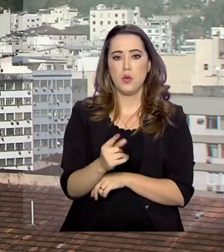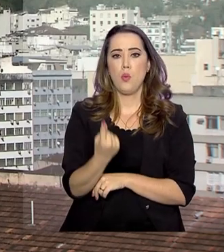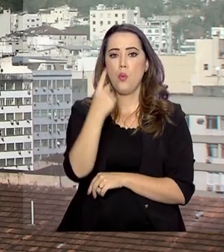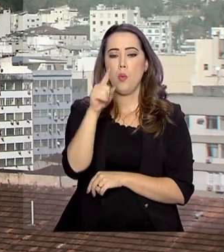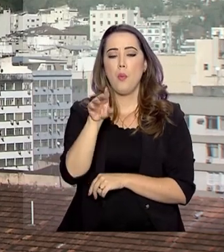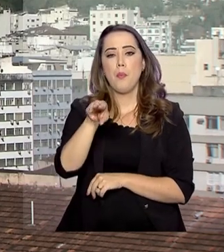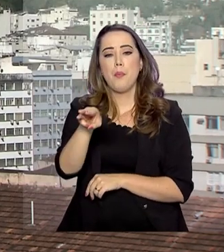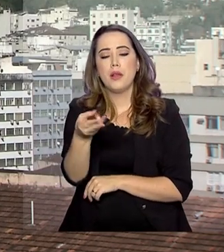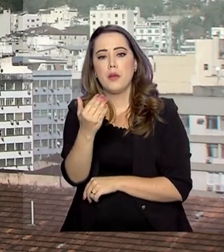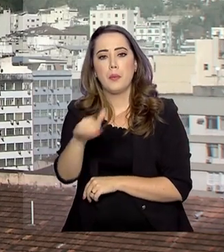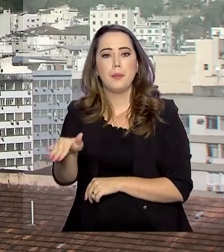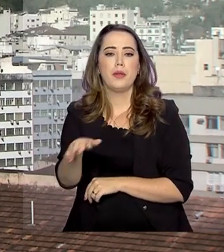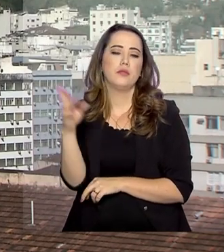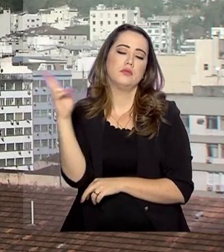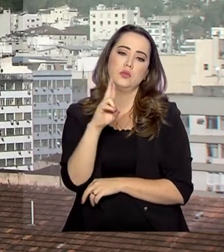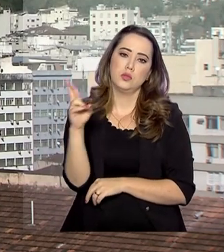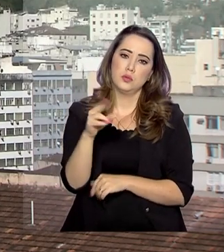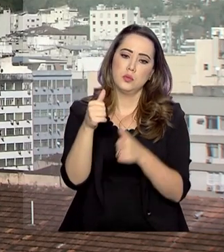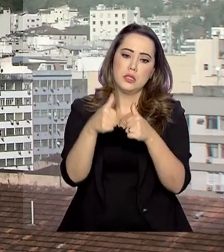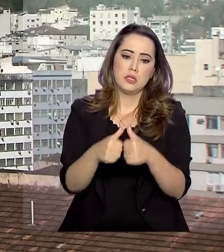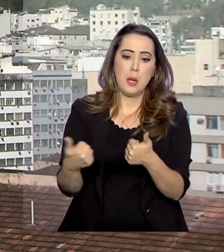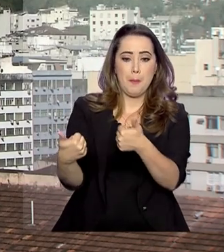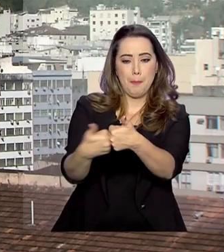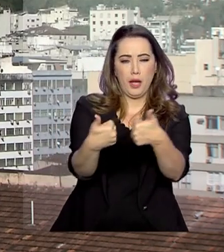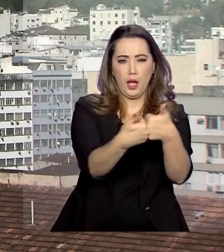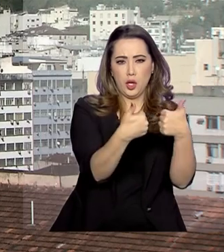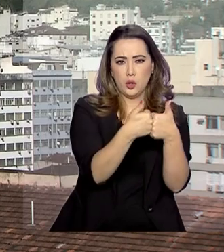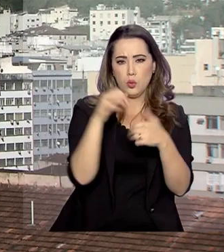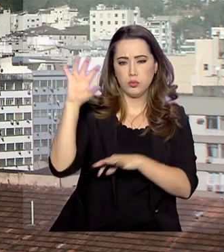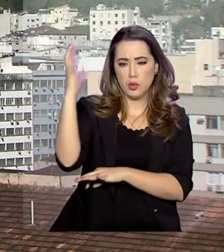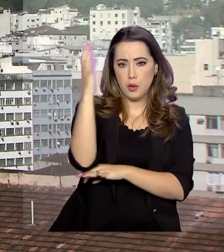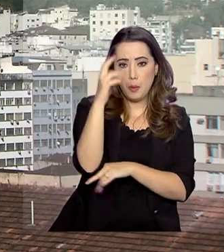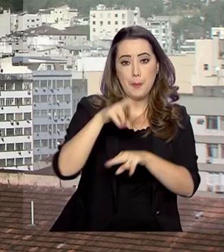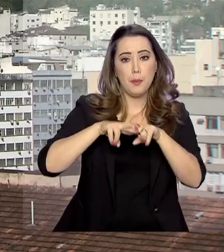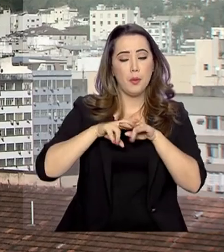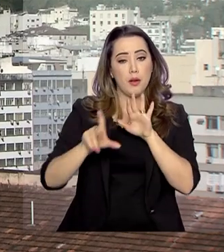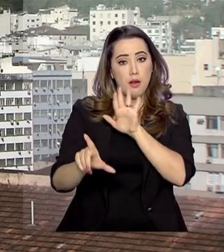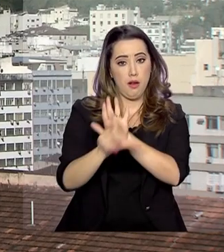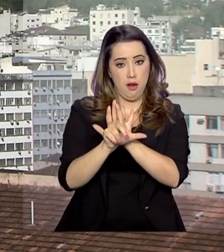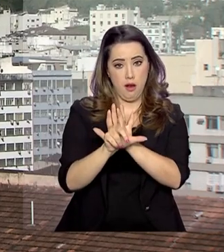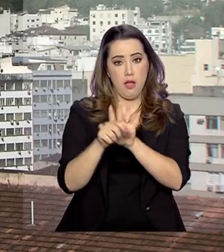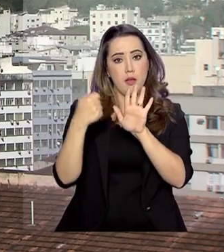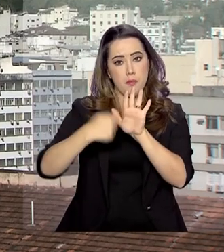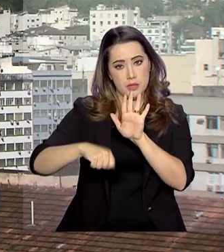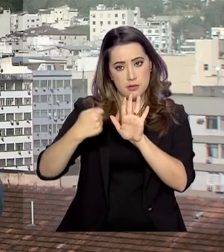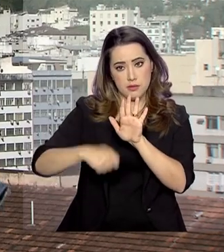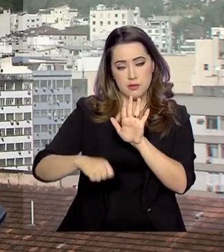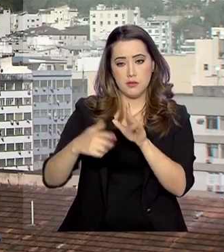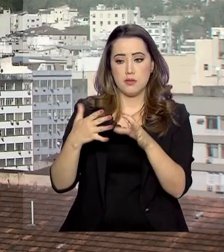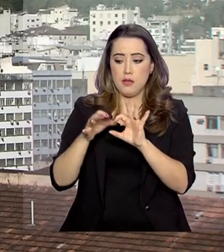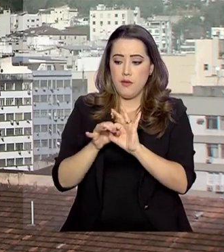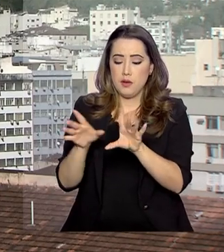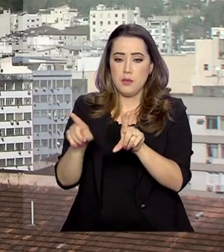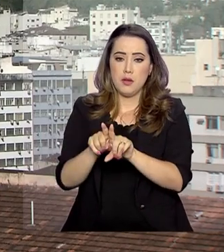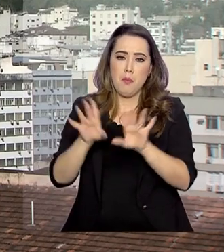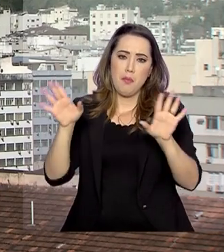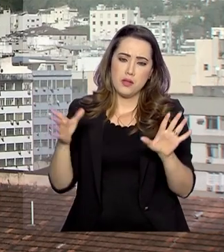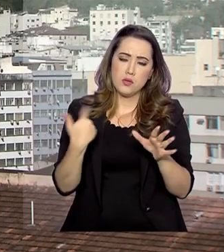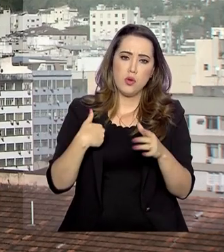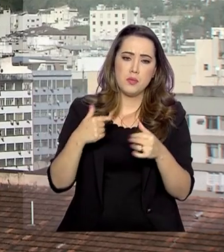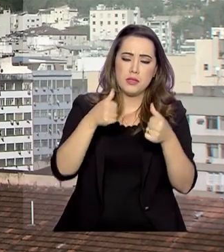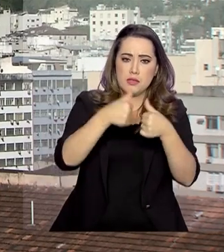1 milhão e meio de reais. Por estar nos limites do parque, por lei, a área deveria ser desapropriada. Mas como as terras estavam